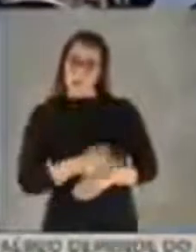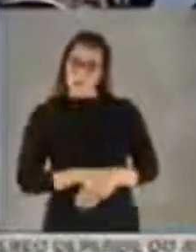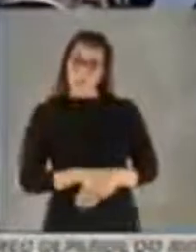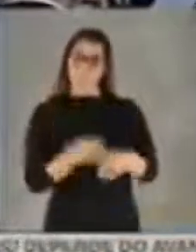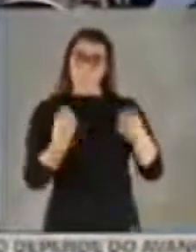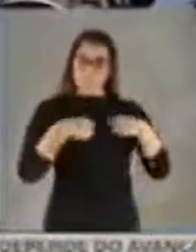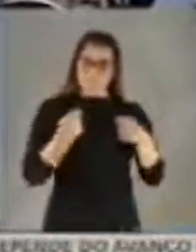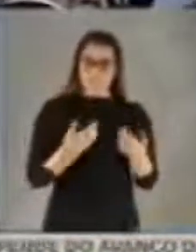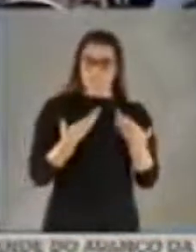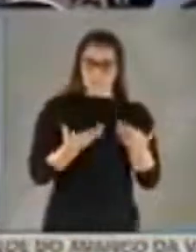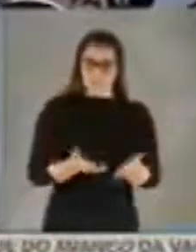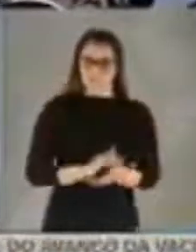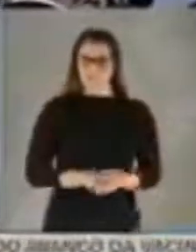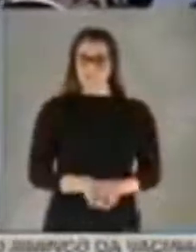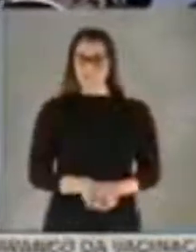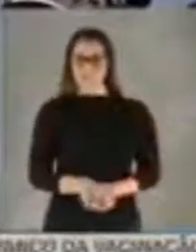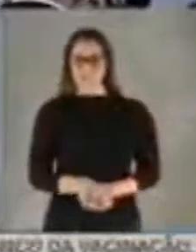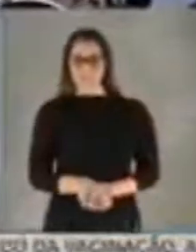precisando?